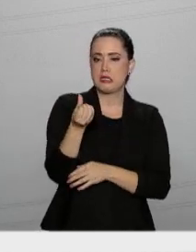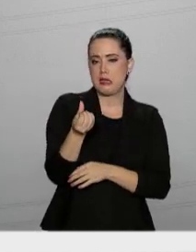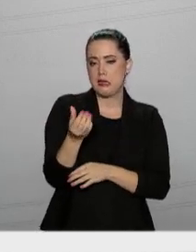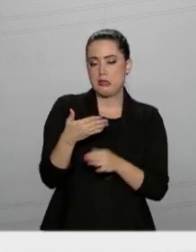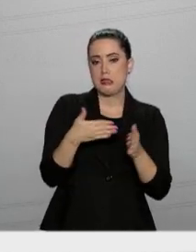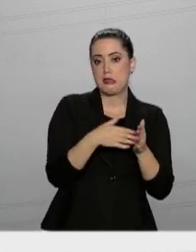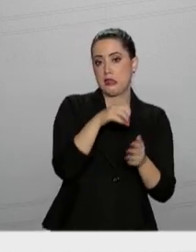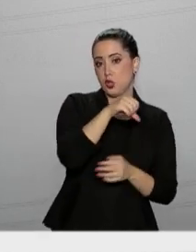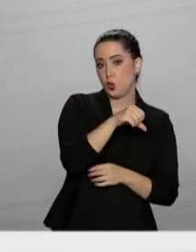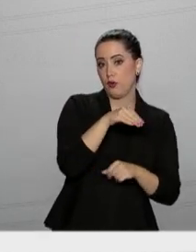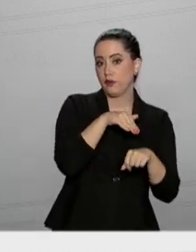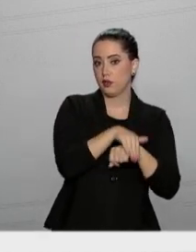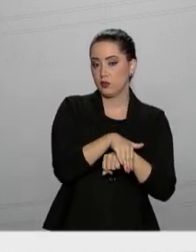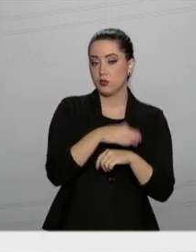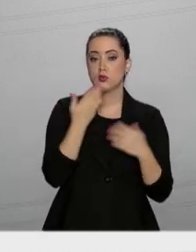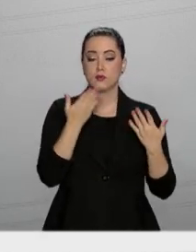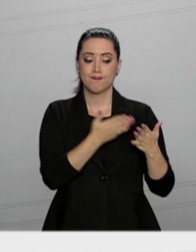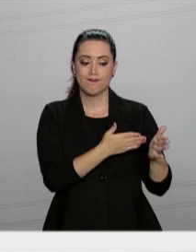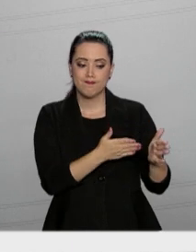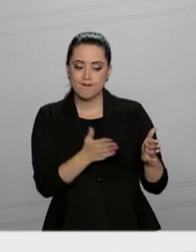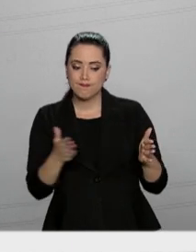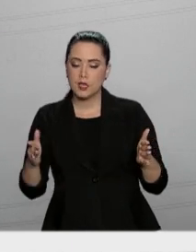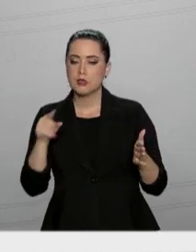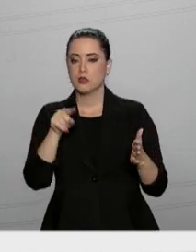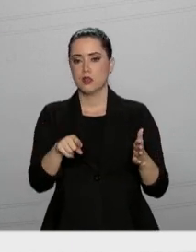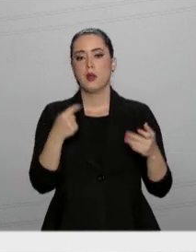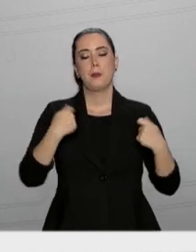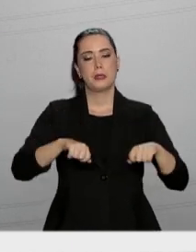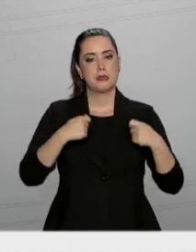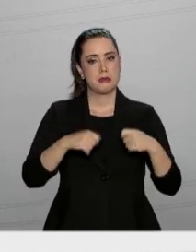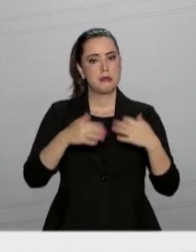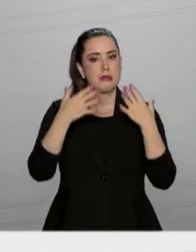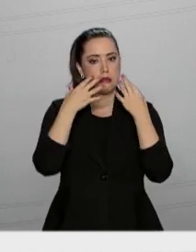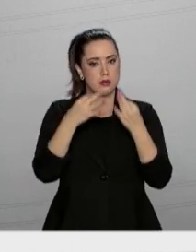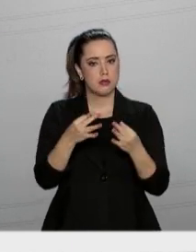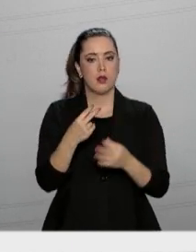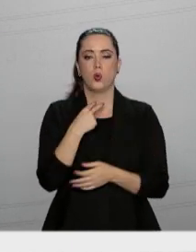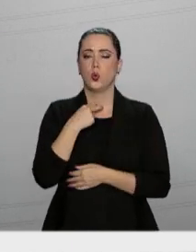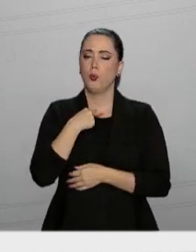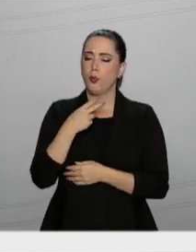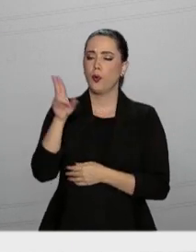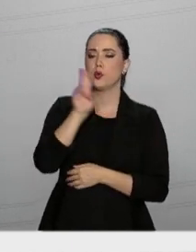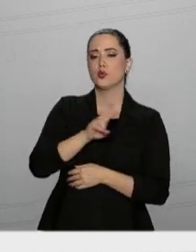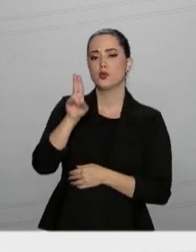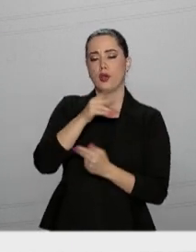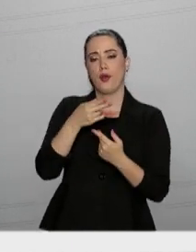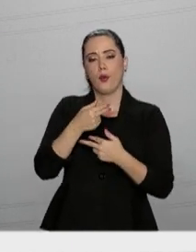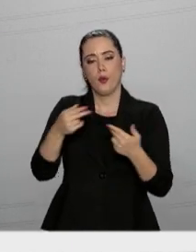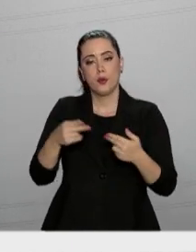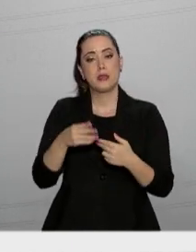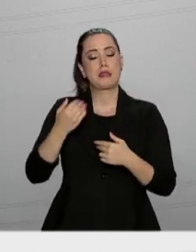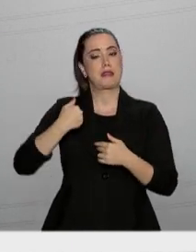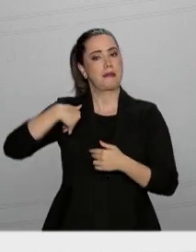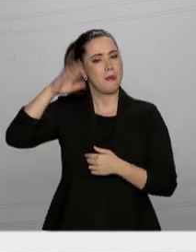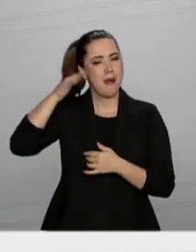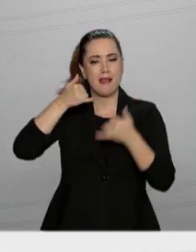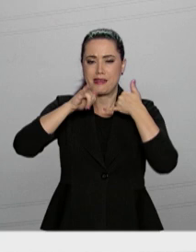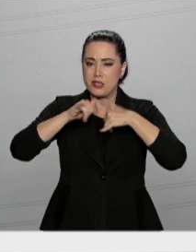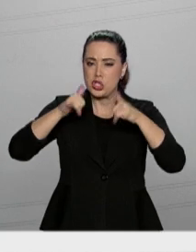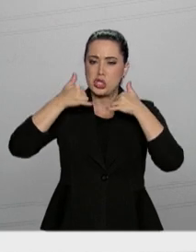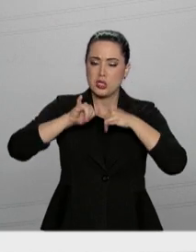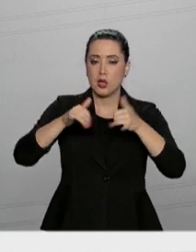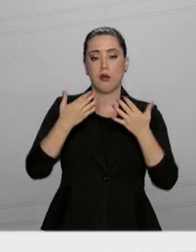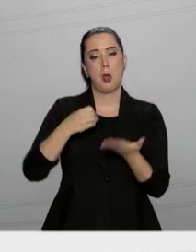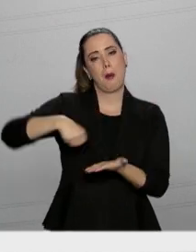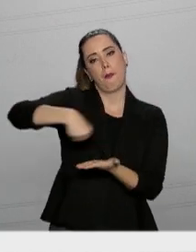tarde e 9 da noite. Nesses horários, o consumidor deve evitar usar equipamentos que gastam mais energia elétrica,